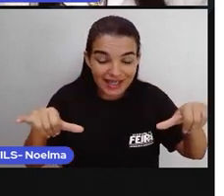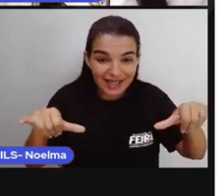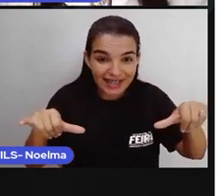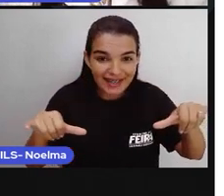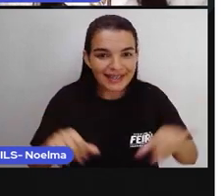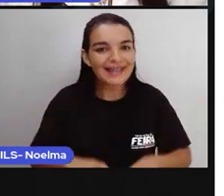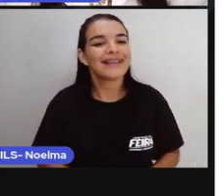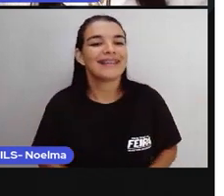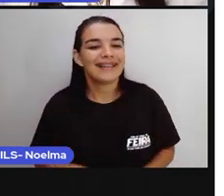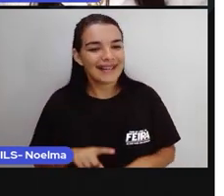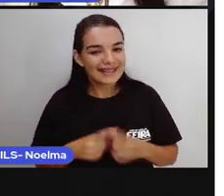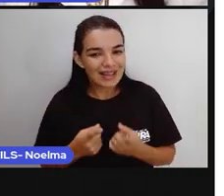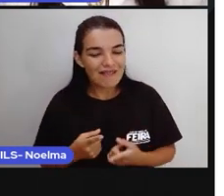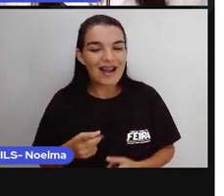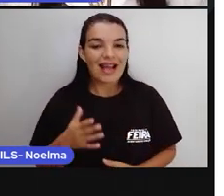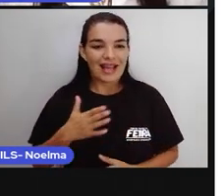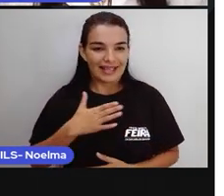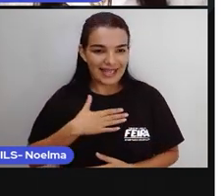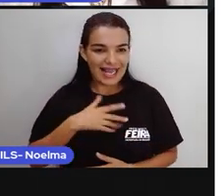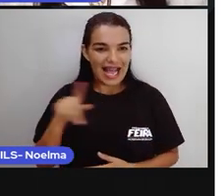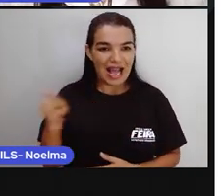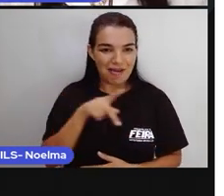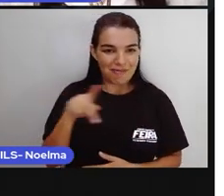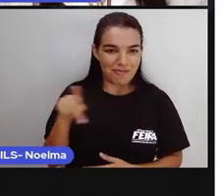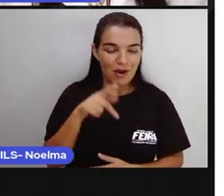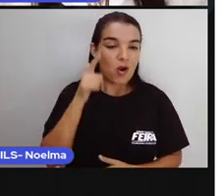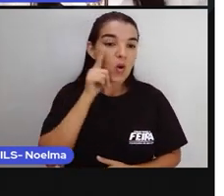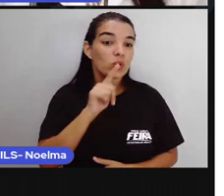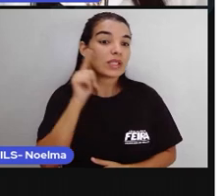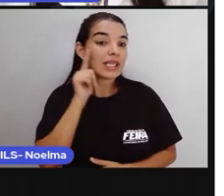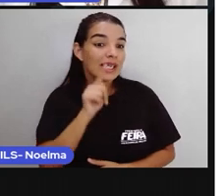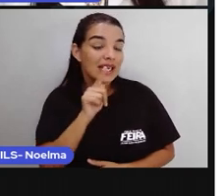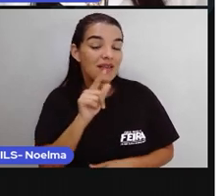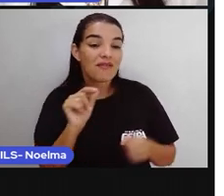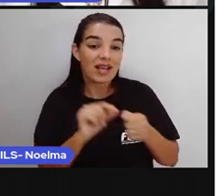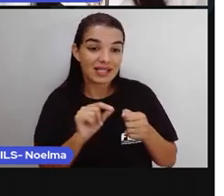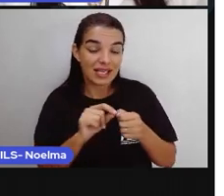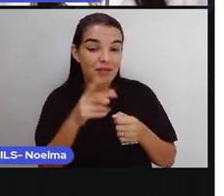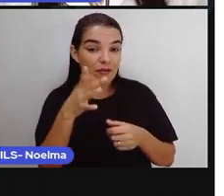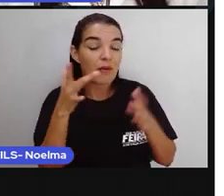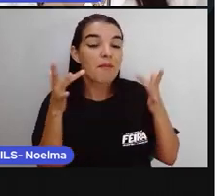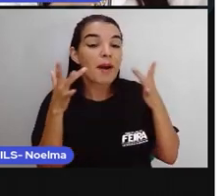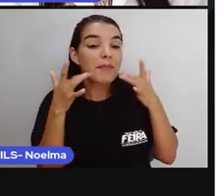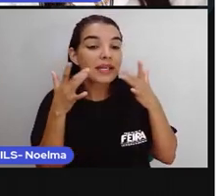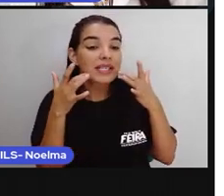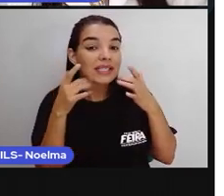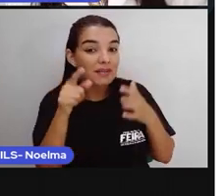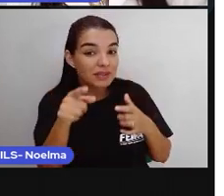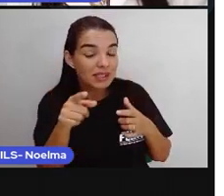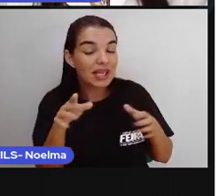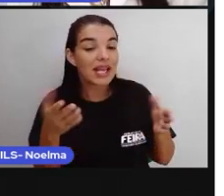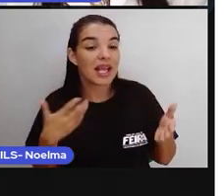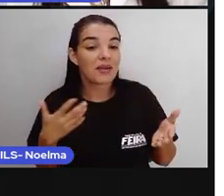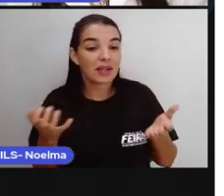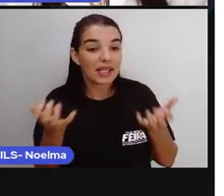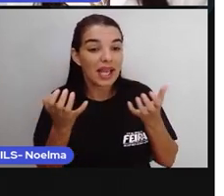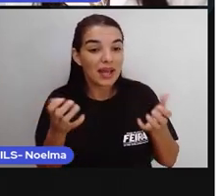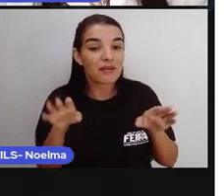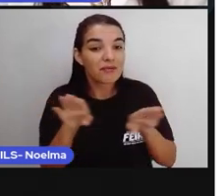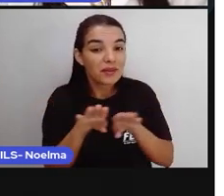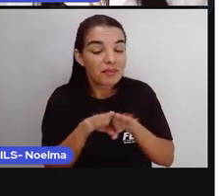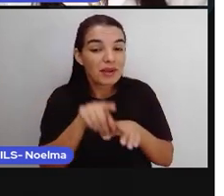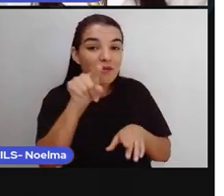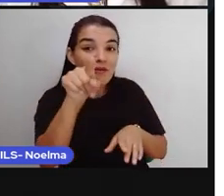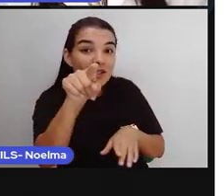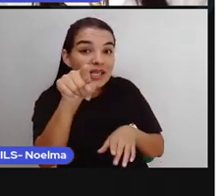essa fábula em notícia. vou apresentar para vocês como ficou o meu jornalzinho, tá? E eu desafio vocês a pegarem também